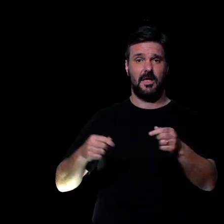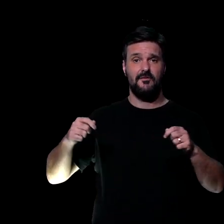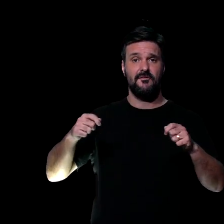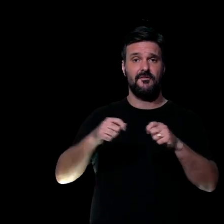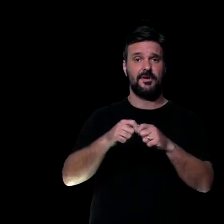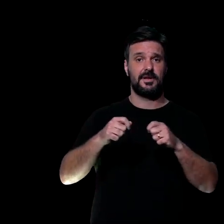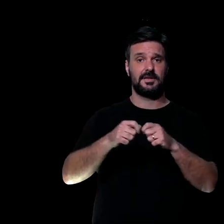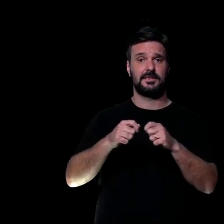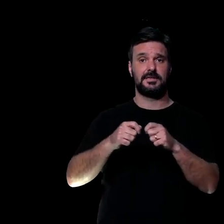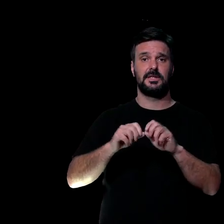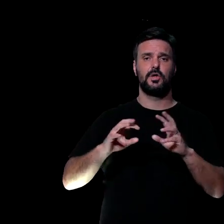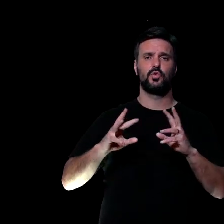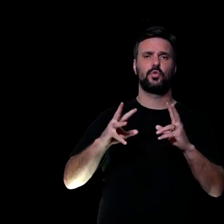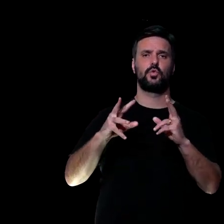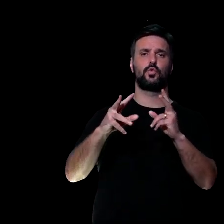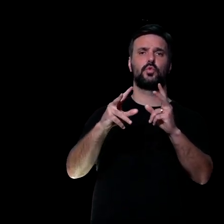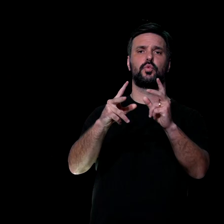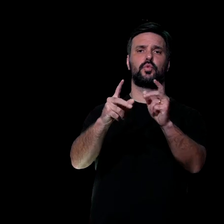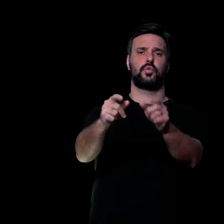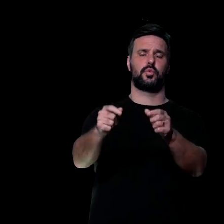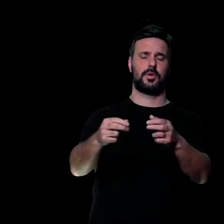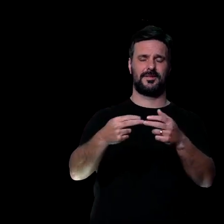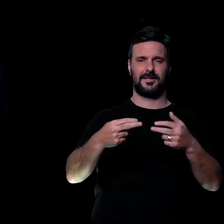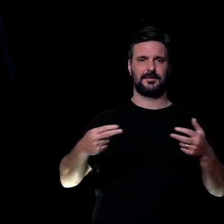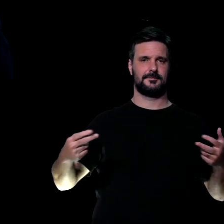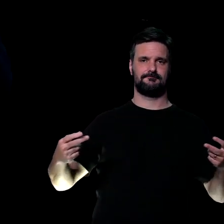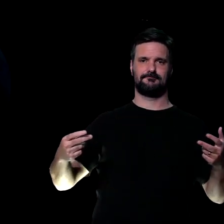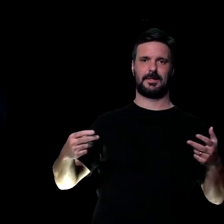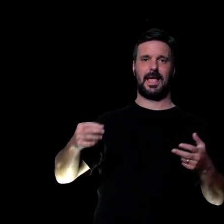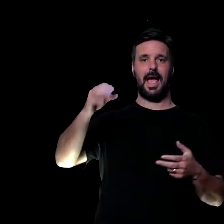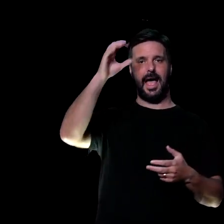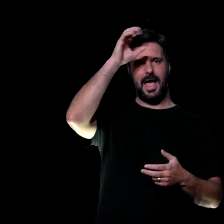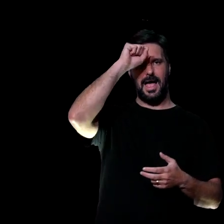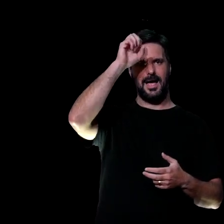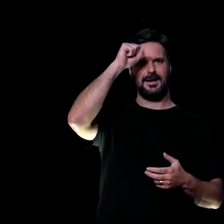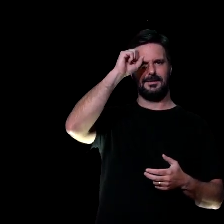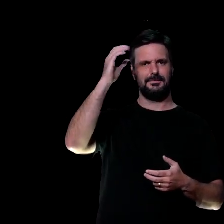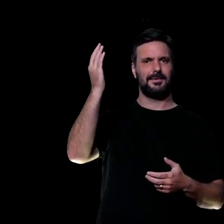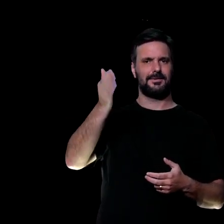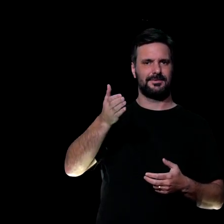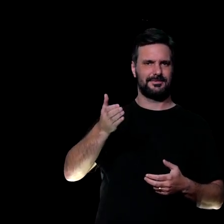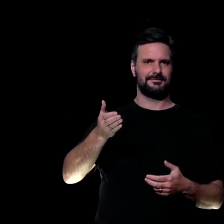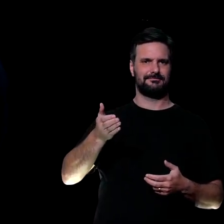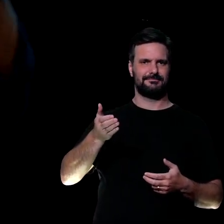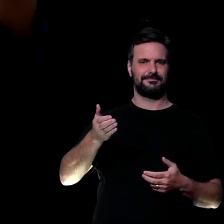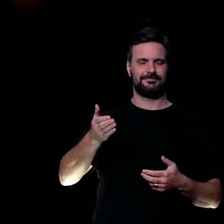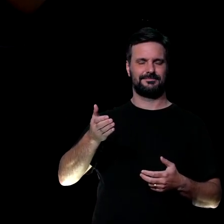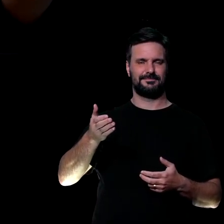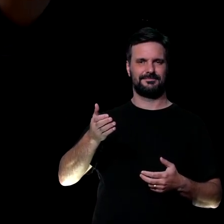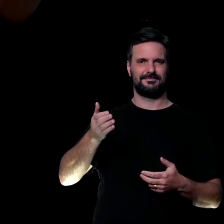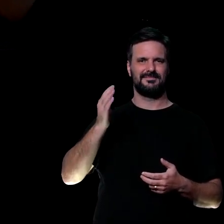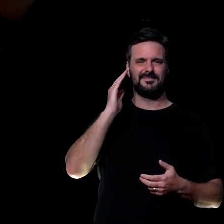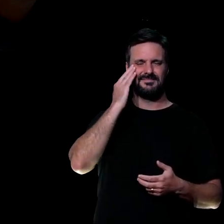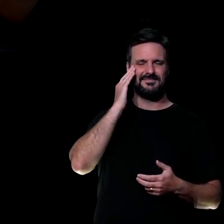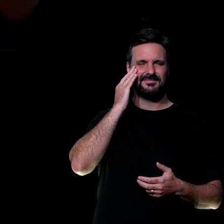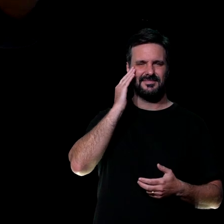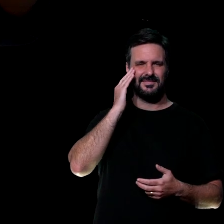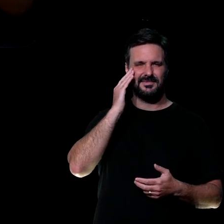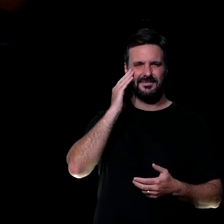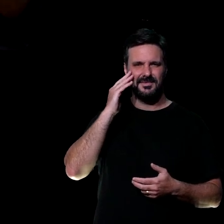aprendido, essa noite Deus nos chama a sermos firmes, não como indivíduos, mas como igreja,